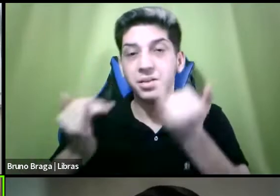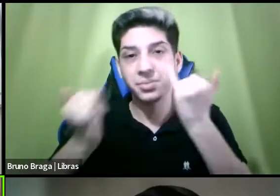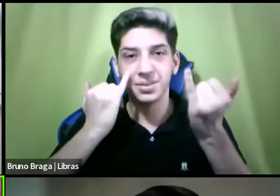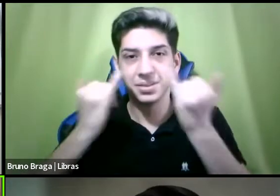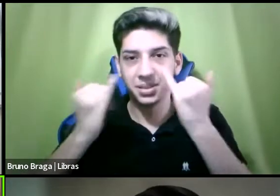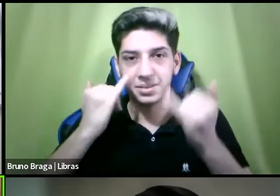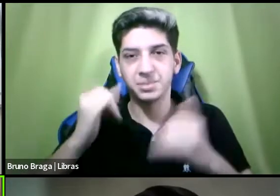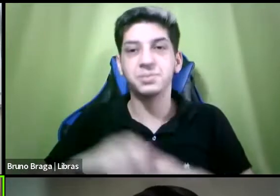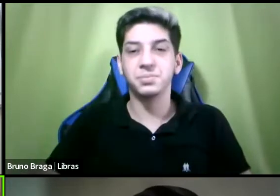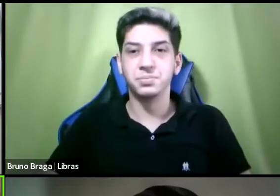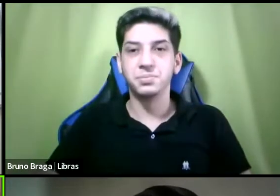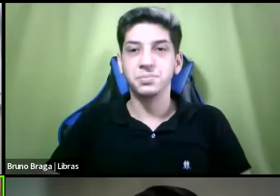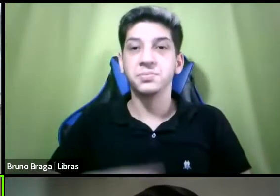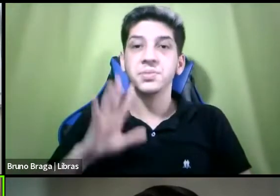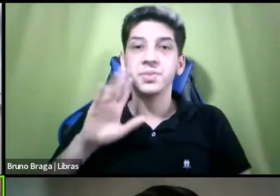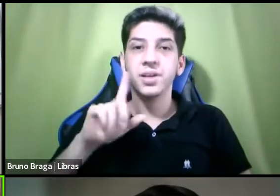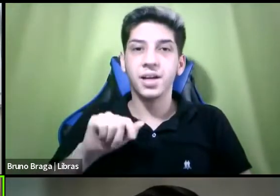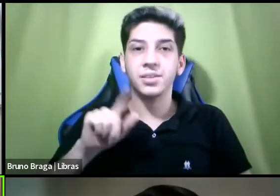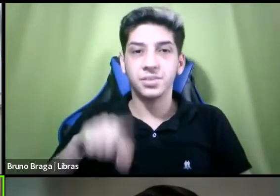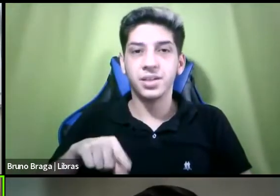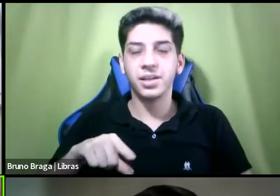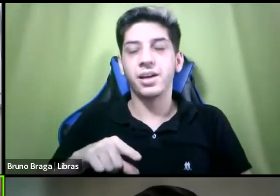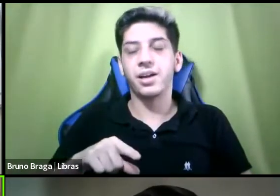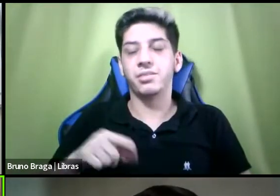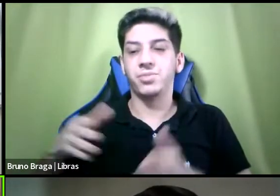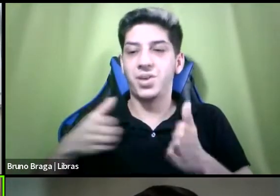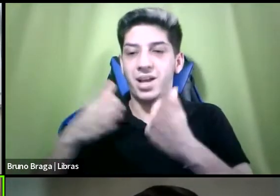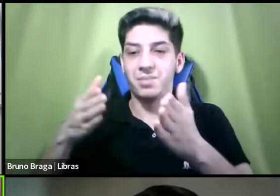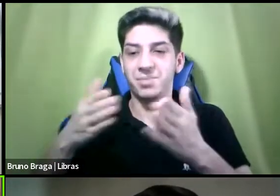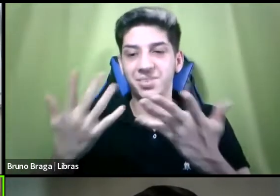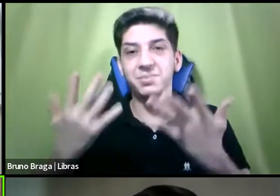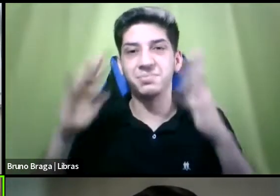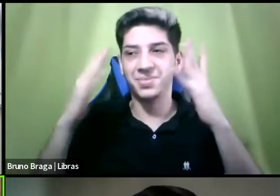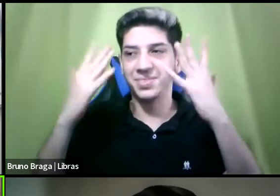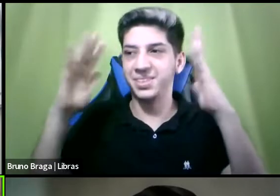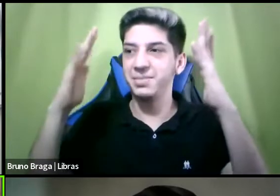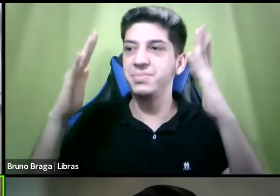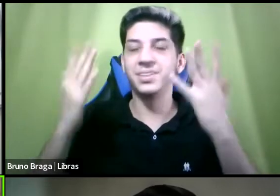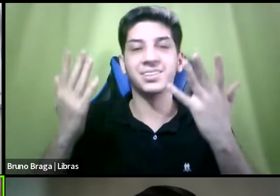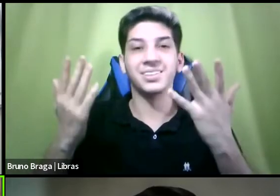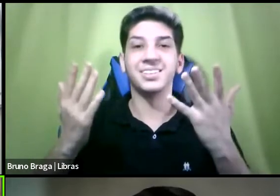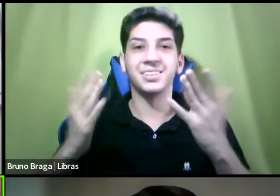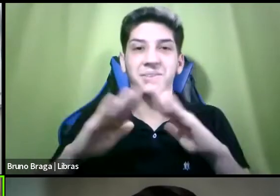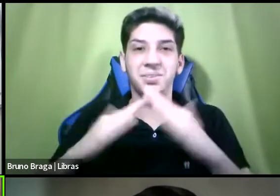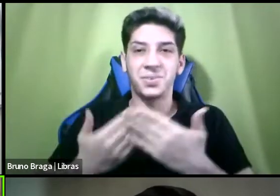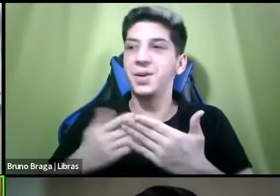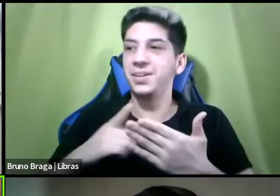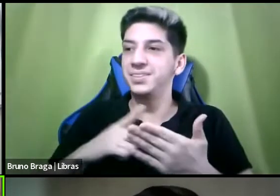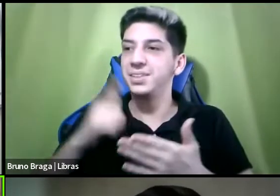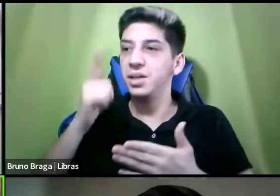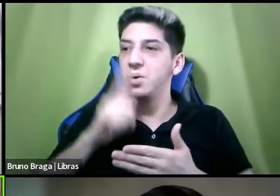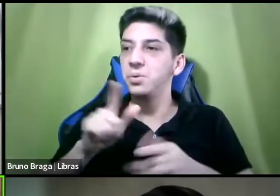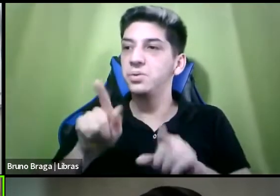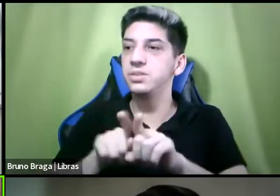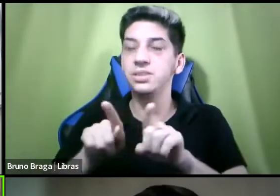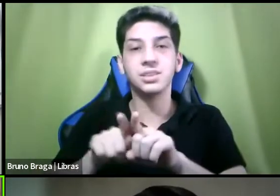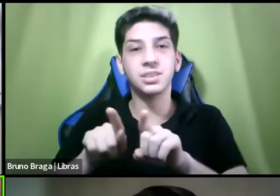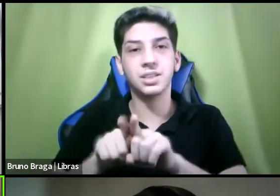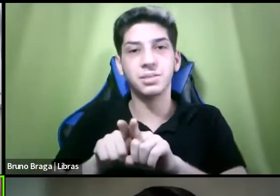né eu acho que esse é um caminho e eu parabenizo a escola por estarem propiciando toda essa